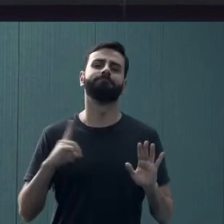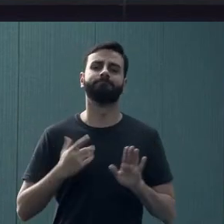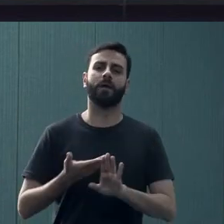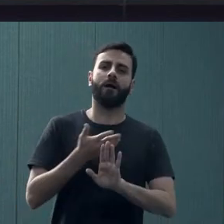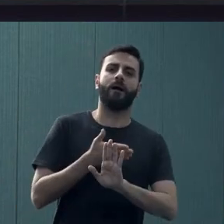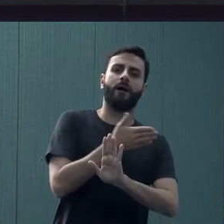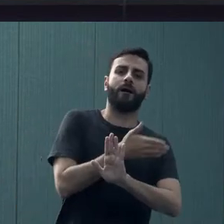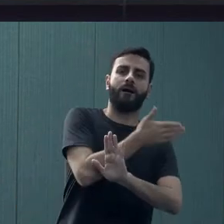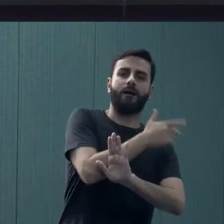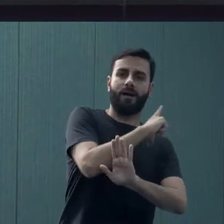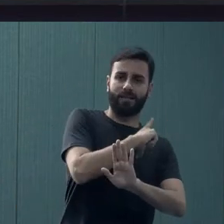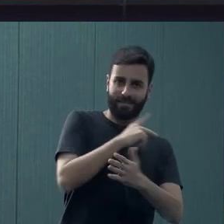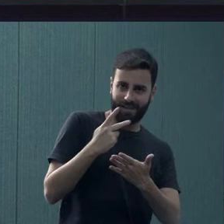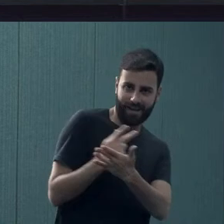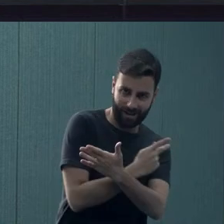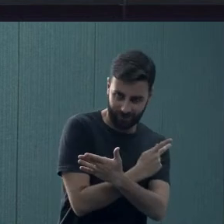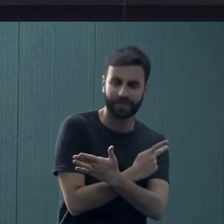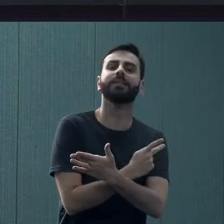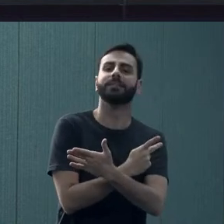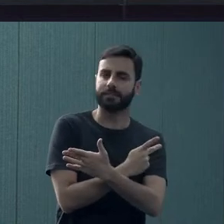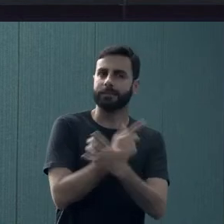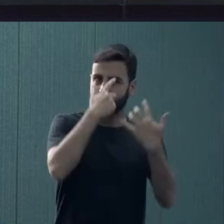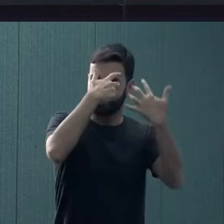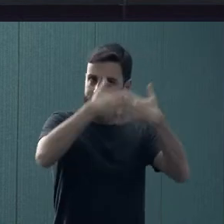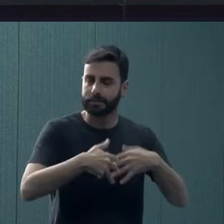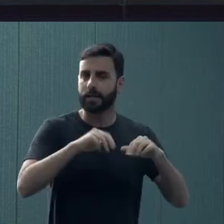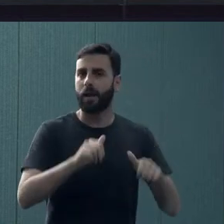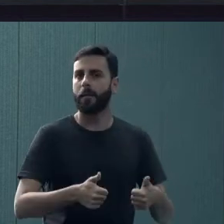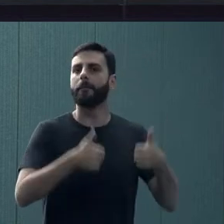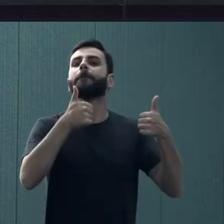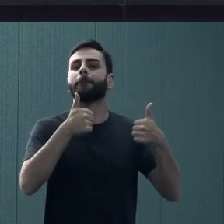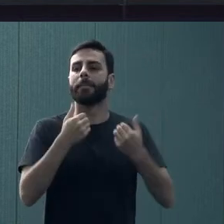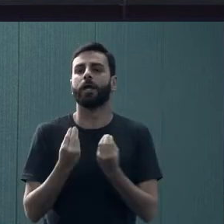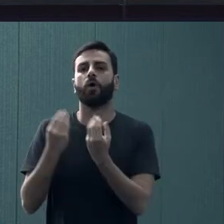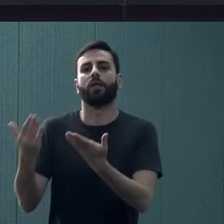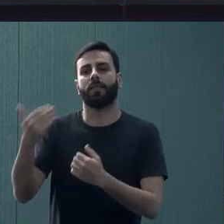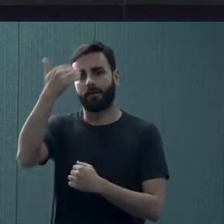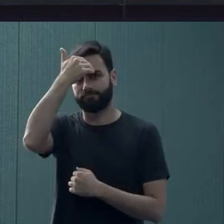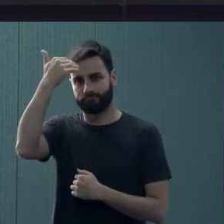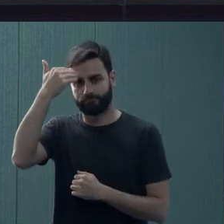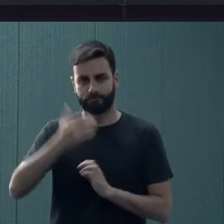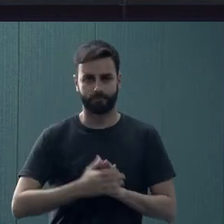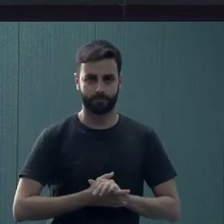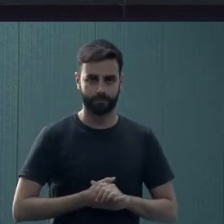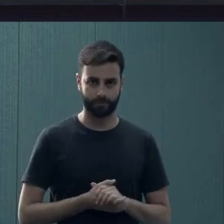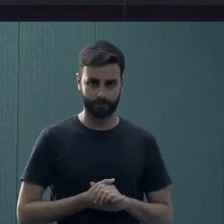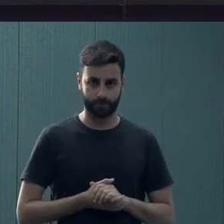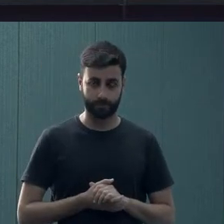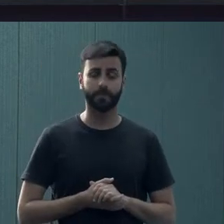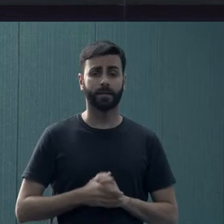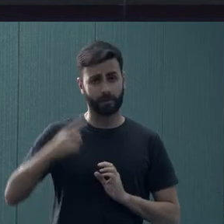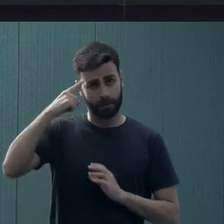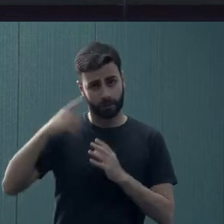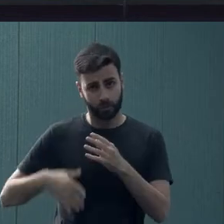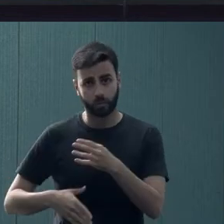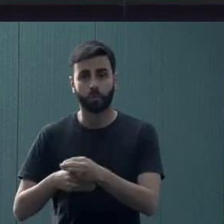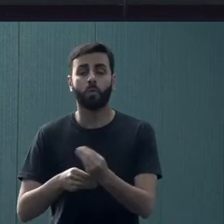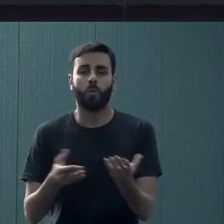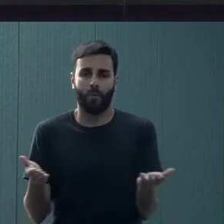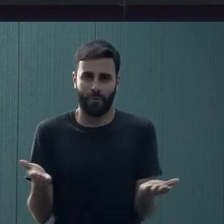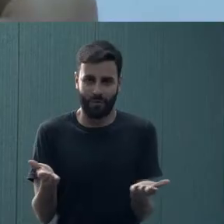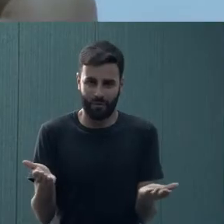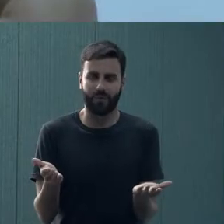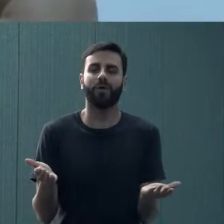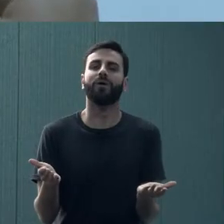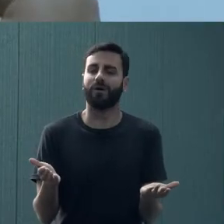série de acontecimentos que precisam ser pensados na promoção dessa saúde mental. acho que, para complementar esse